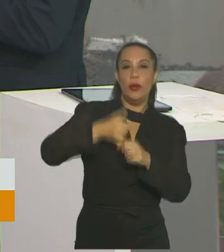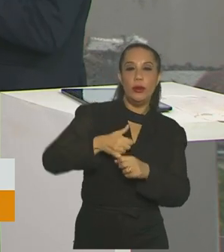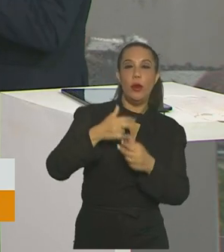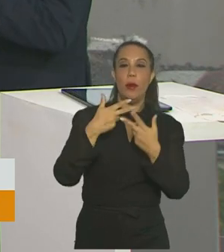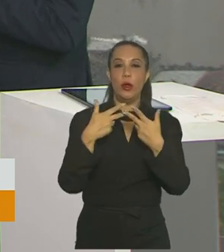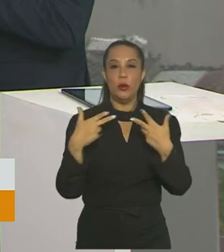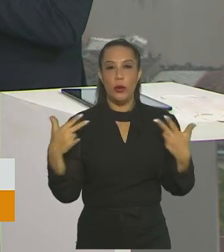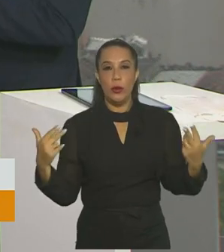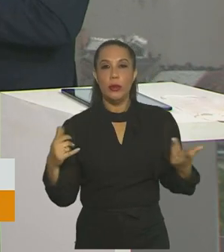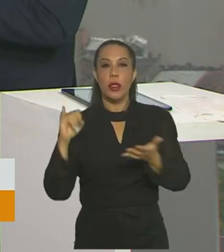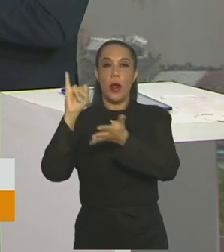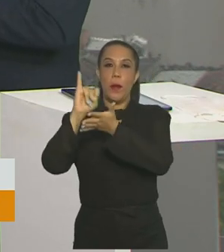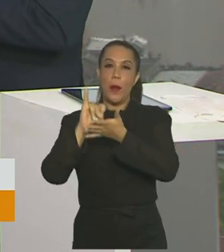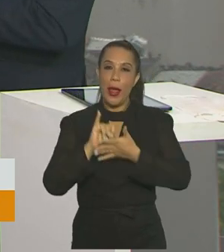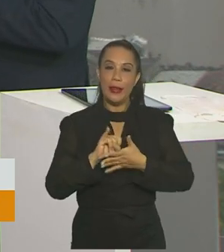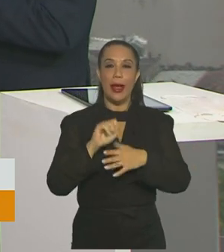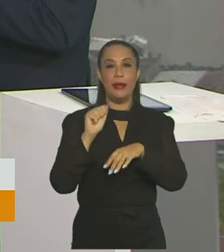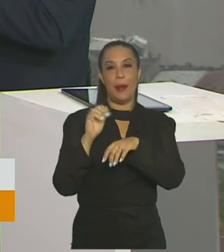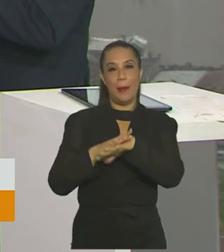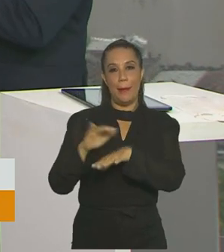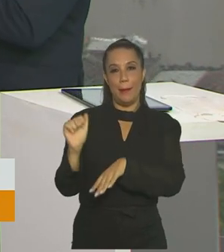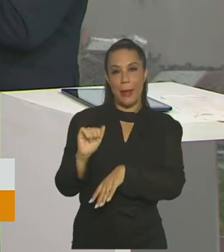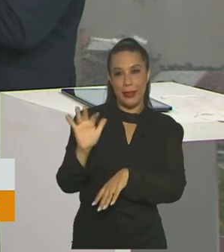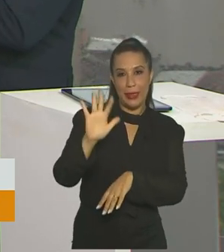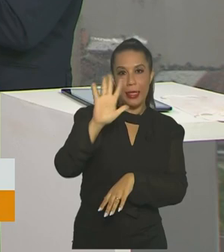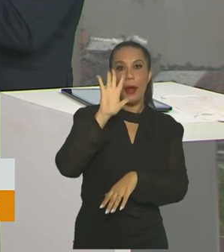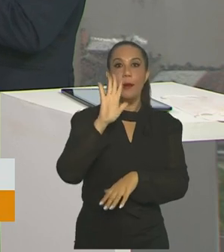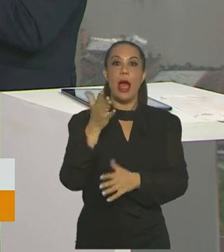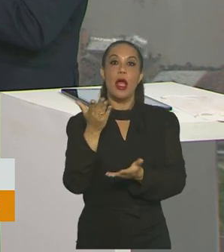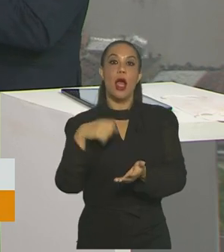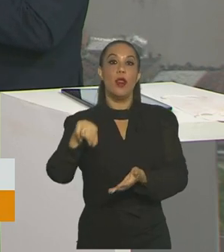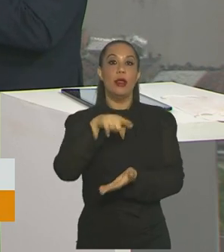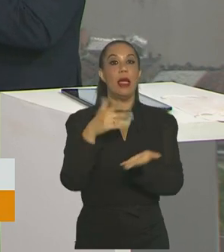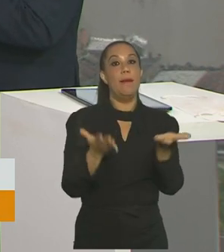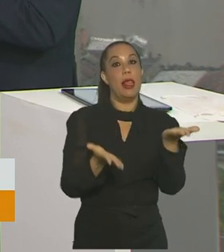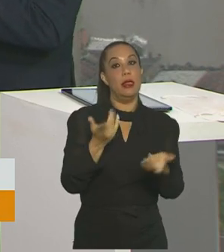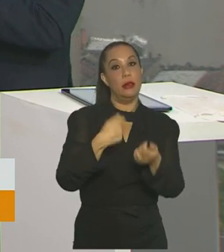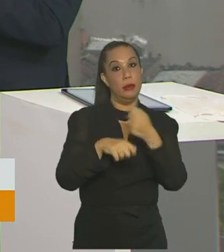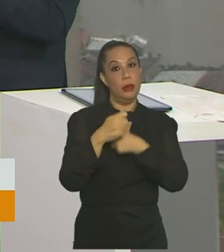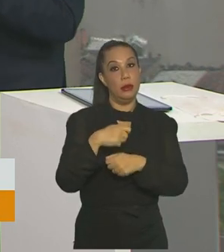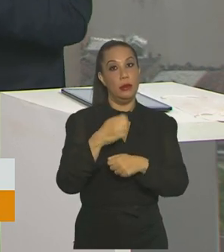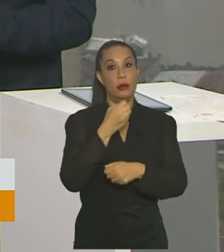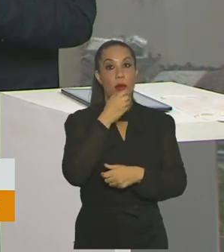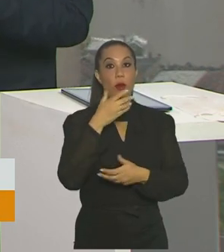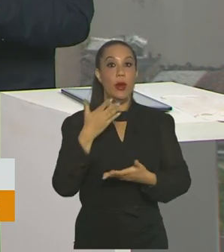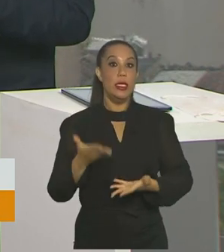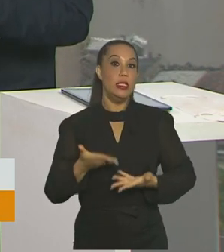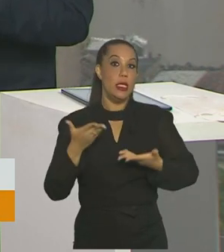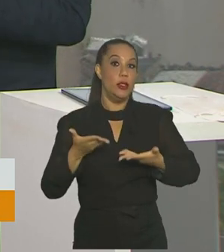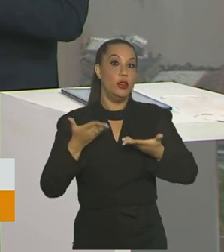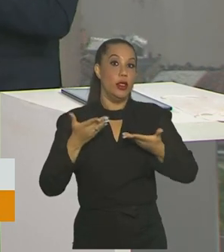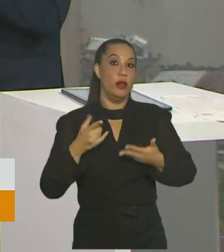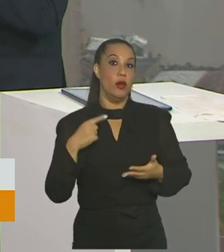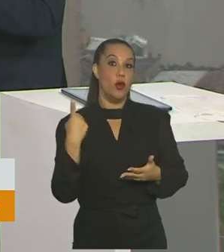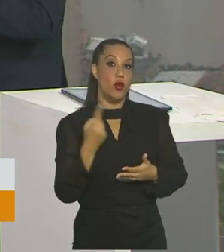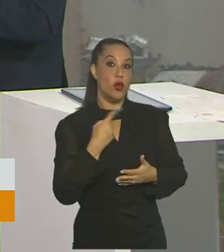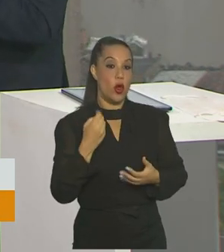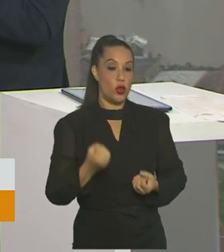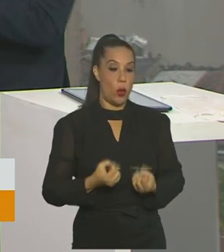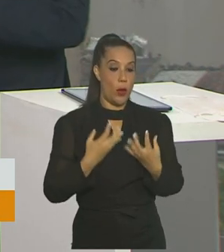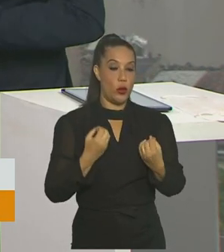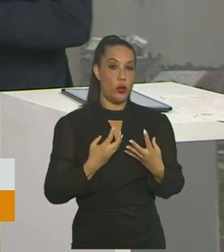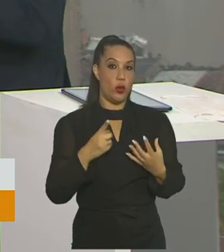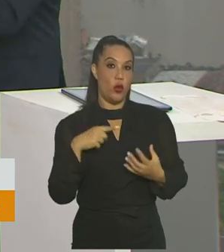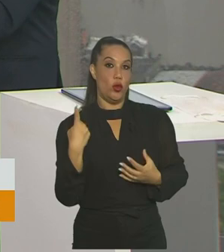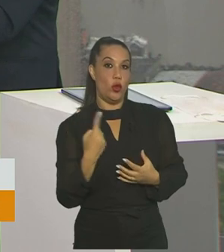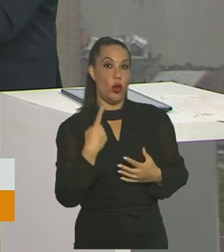algumas coisas importadas que ficam mais caras, para a nossa balança comercial é muito bom, né? Ela incentiva o nosso produtor, o